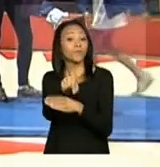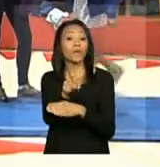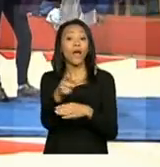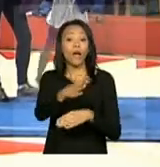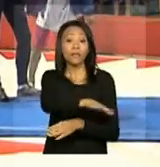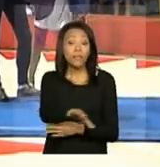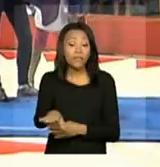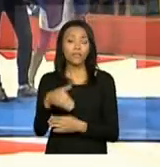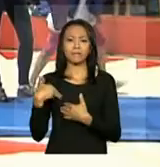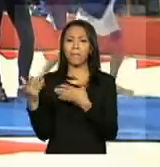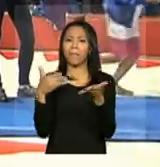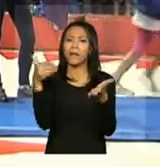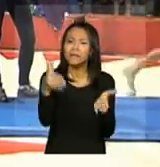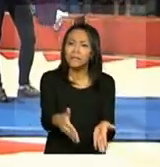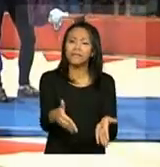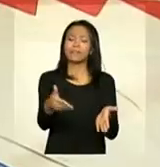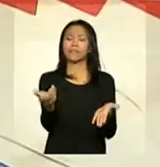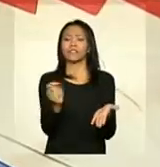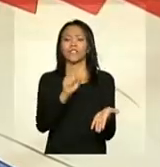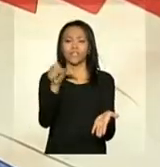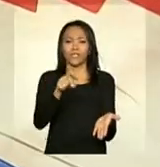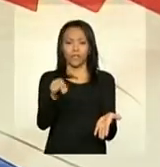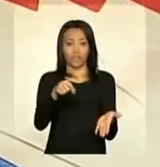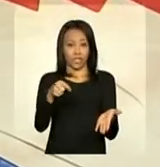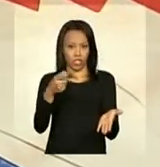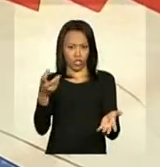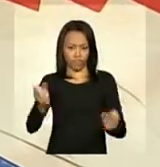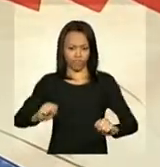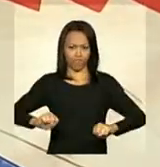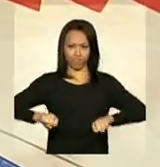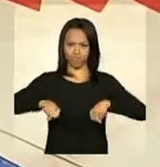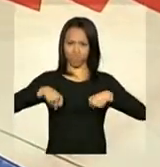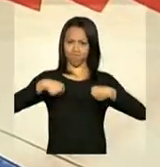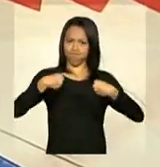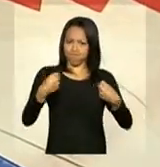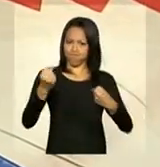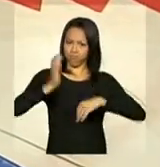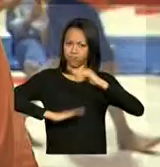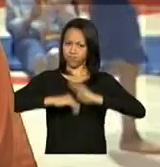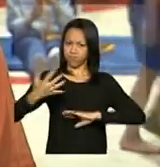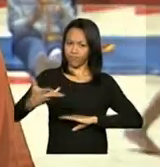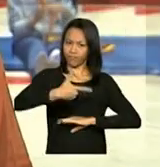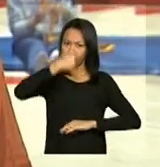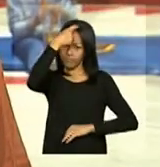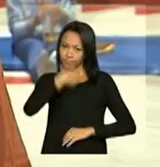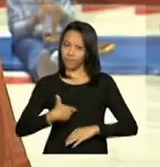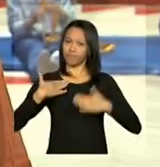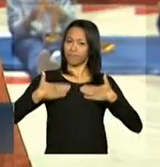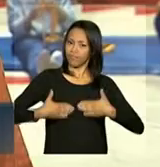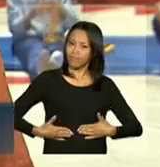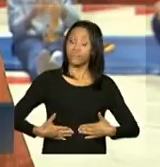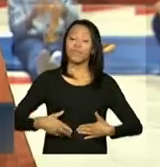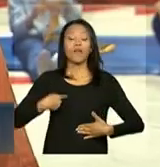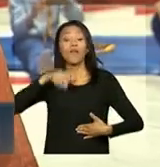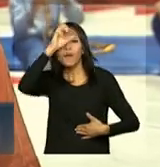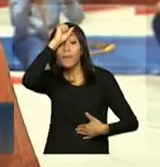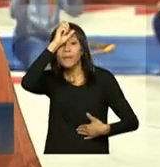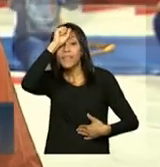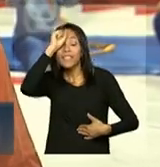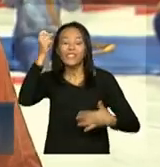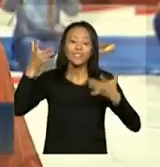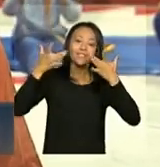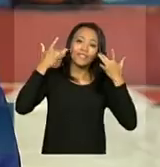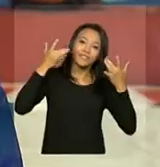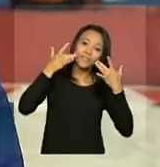crianças participem de atividades que potencializem as suas habilidades. Eu aprendi a fazer teatro de